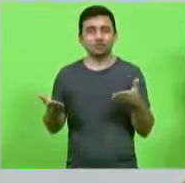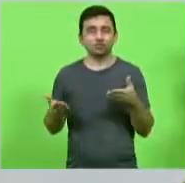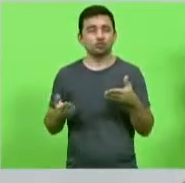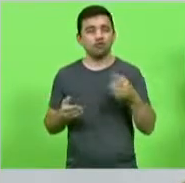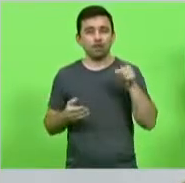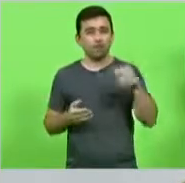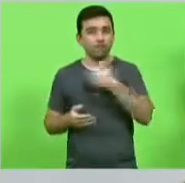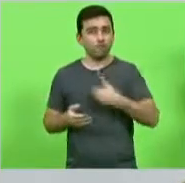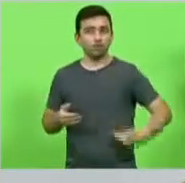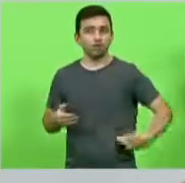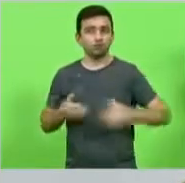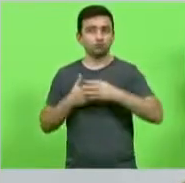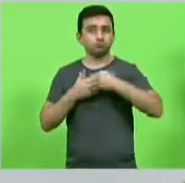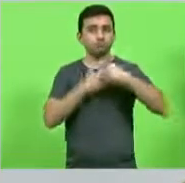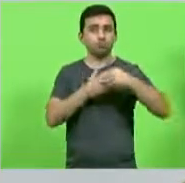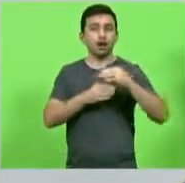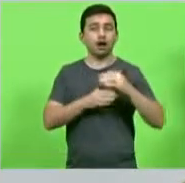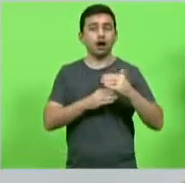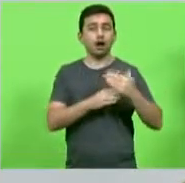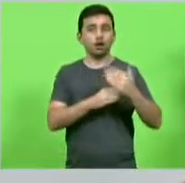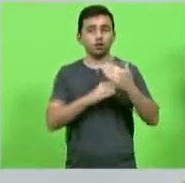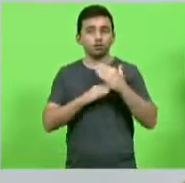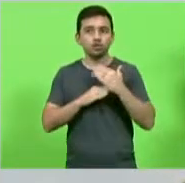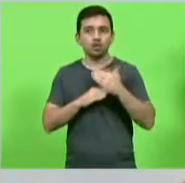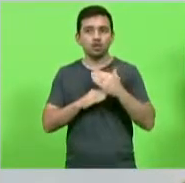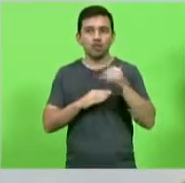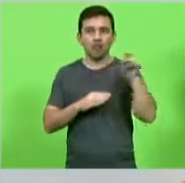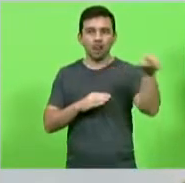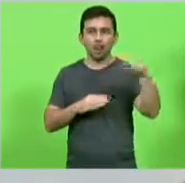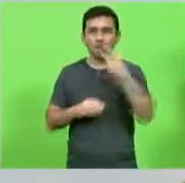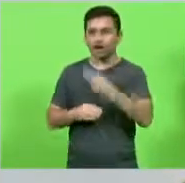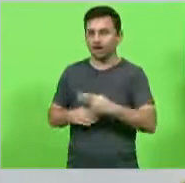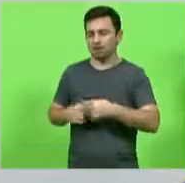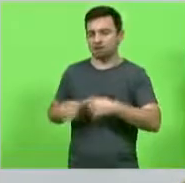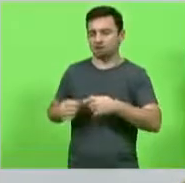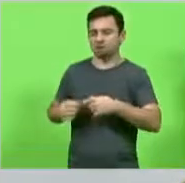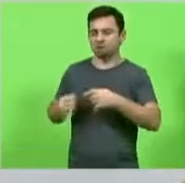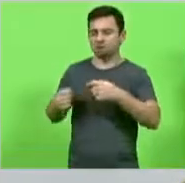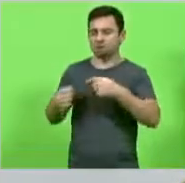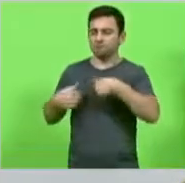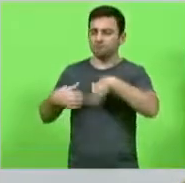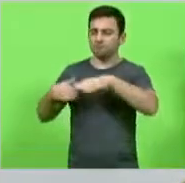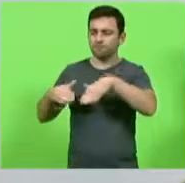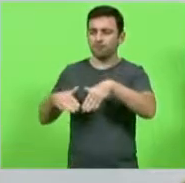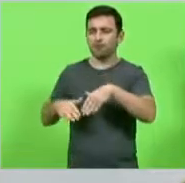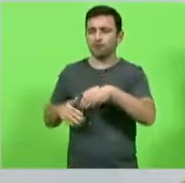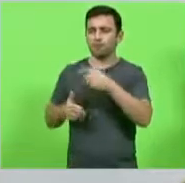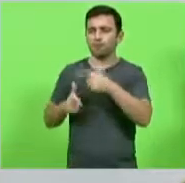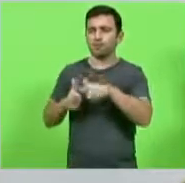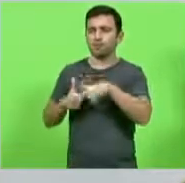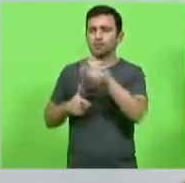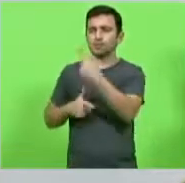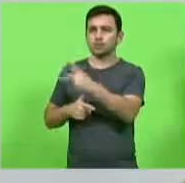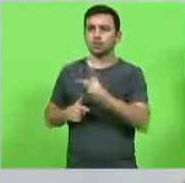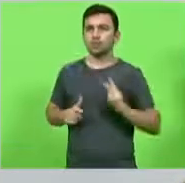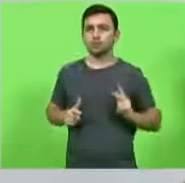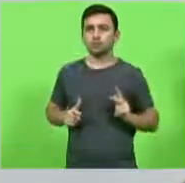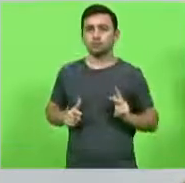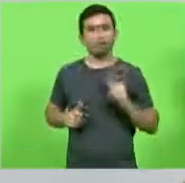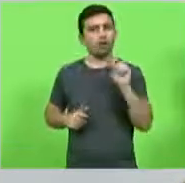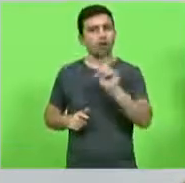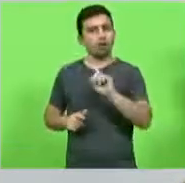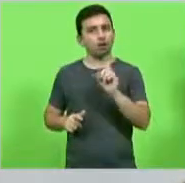mão amiga do estado o estado diz o seguinte não te vira e não é assim que funciona as pessoas estão